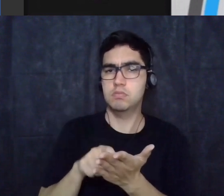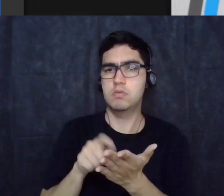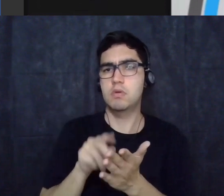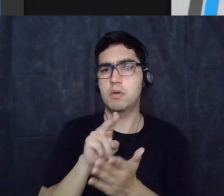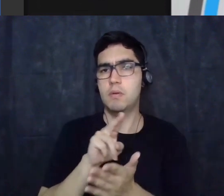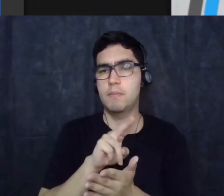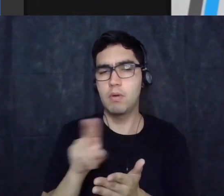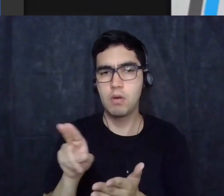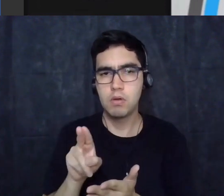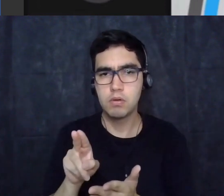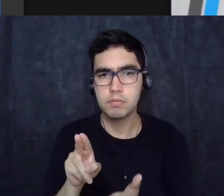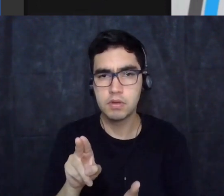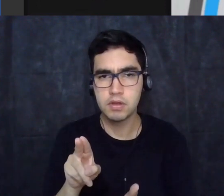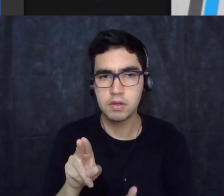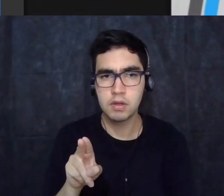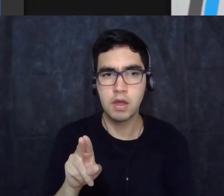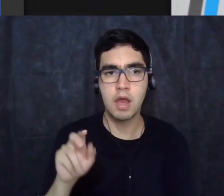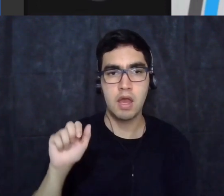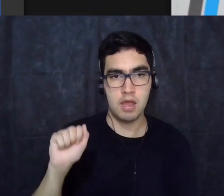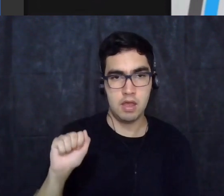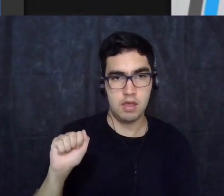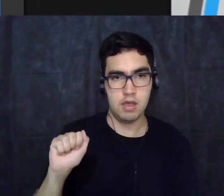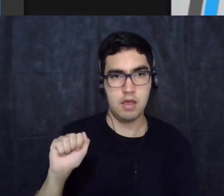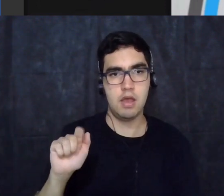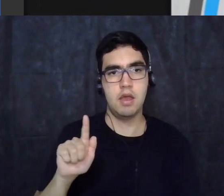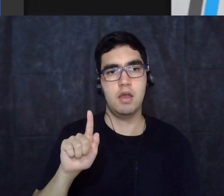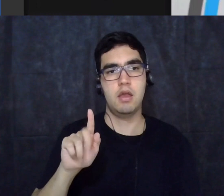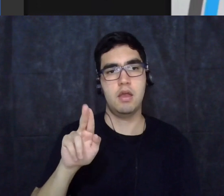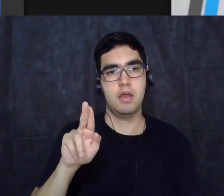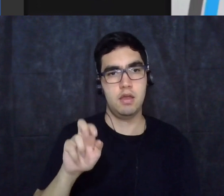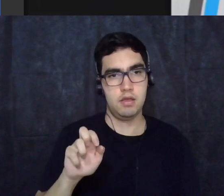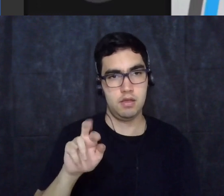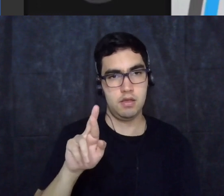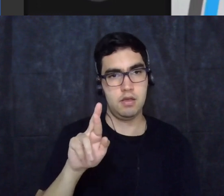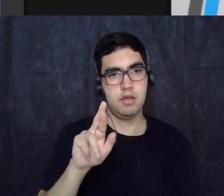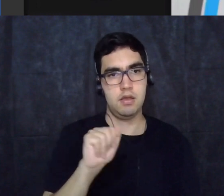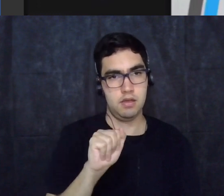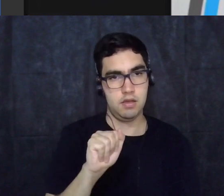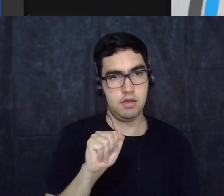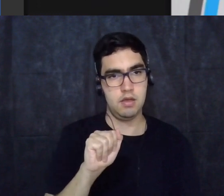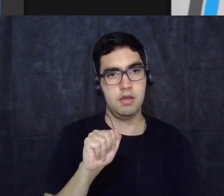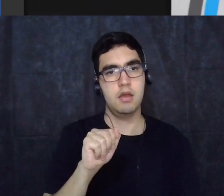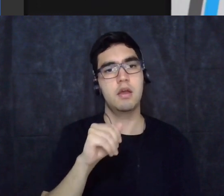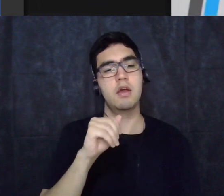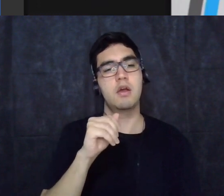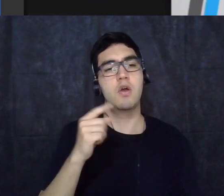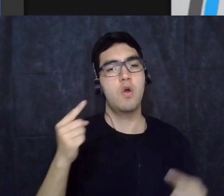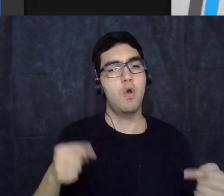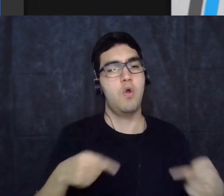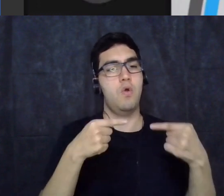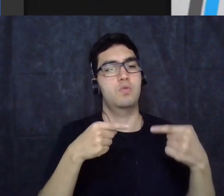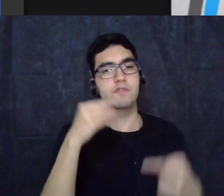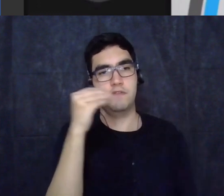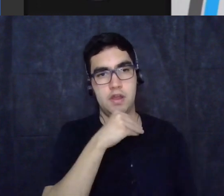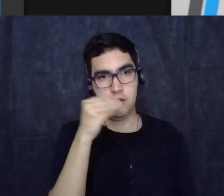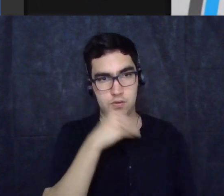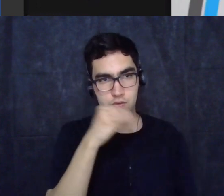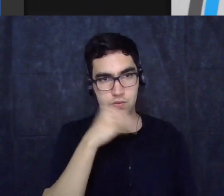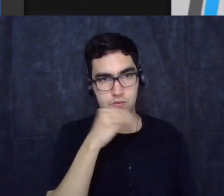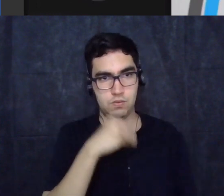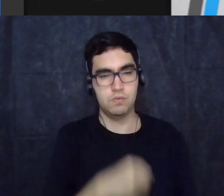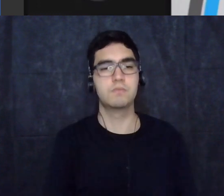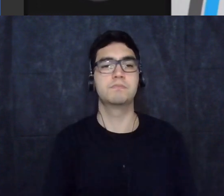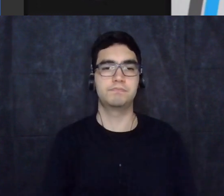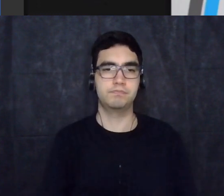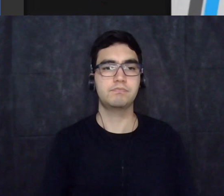chamado A Guerra contra os Fracos do qual ele faz